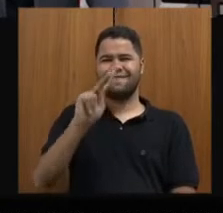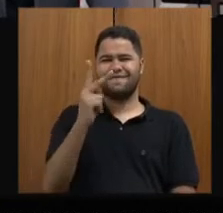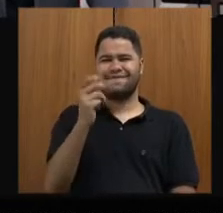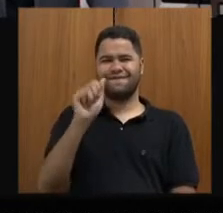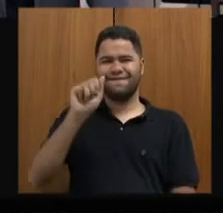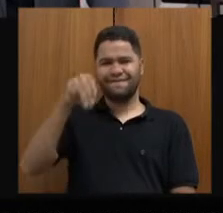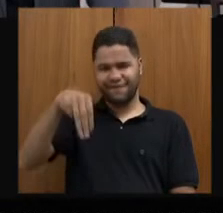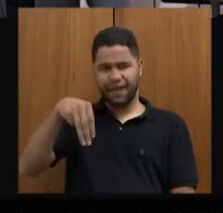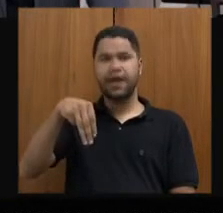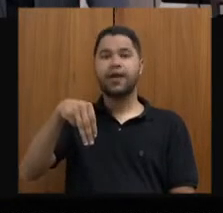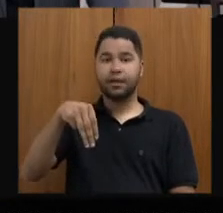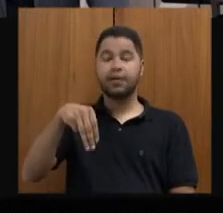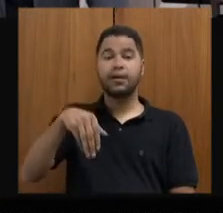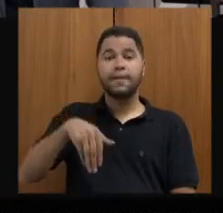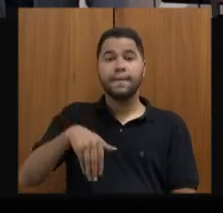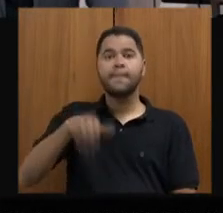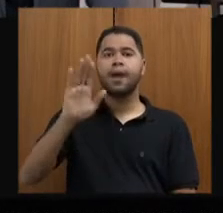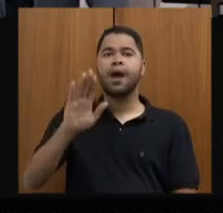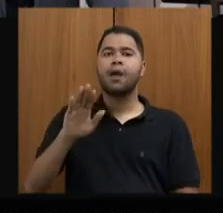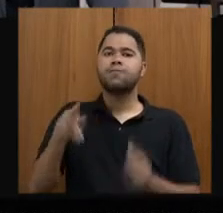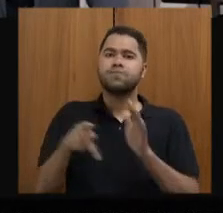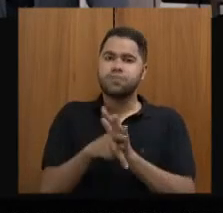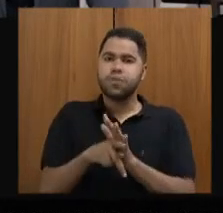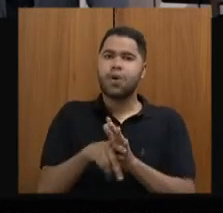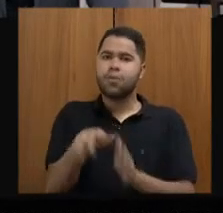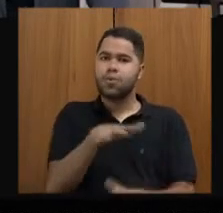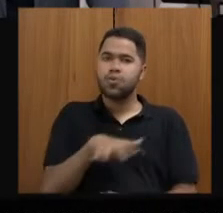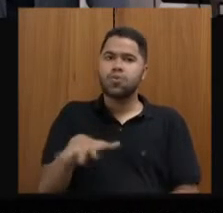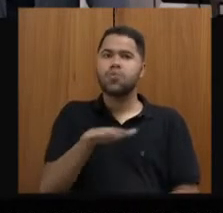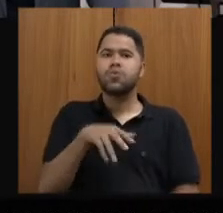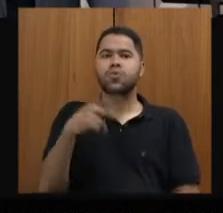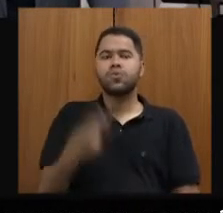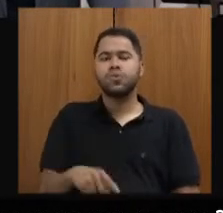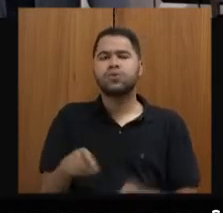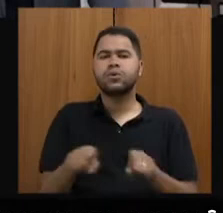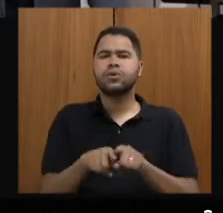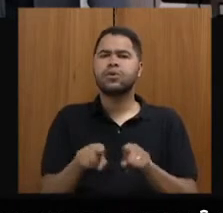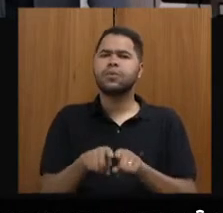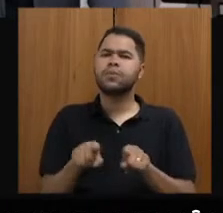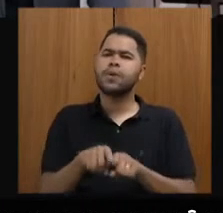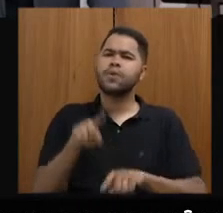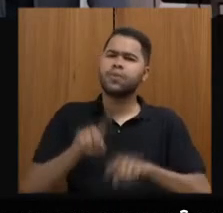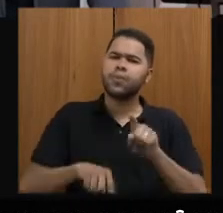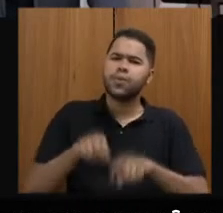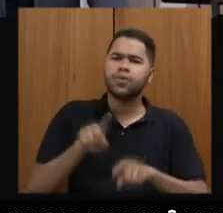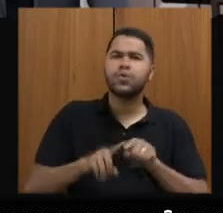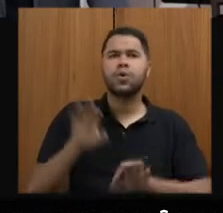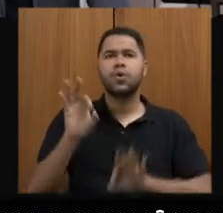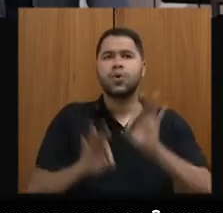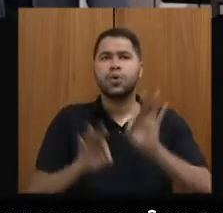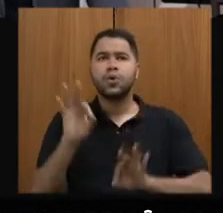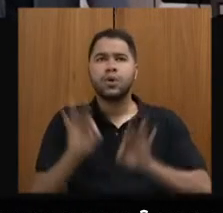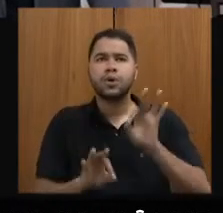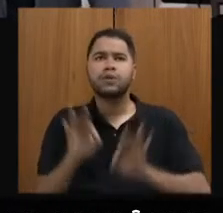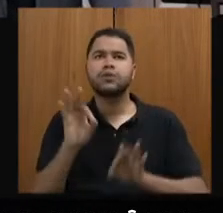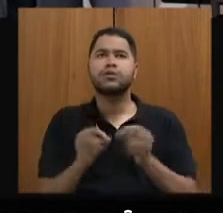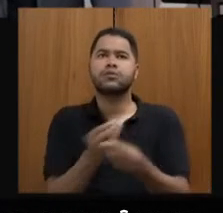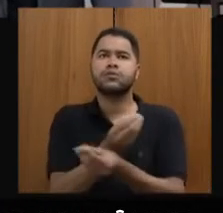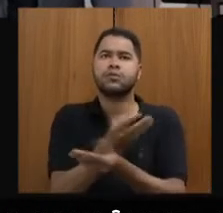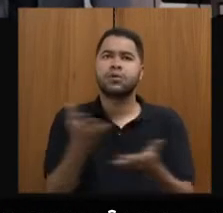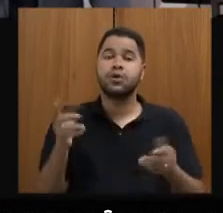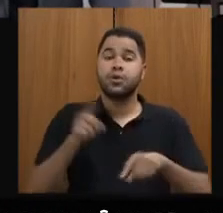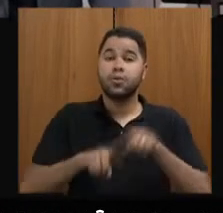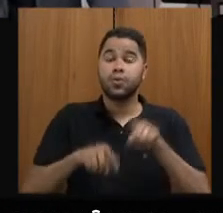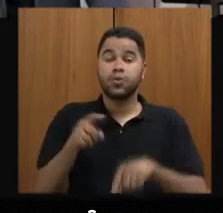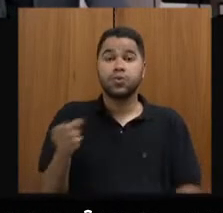tornando-se a maior rota cultural do país. Vender produtos, organizar o Estado e oferecer produtos